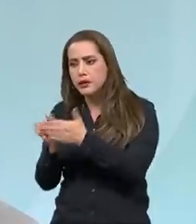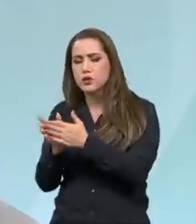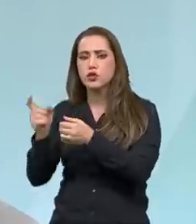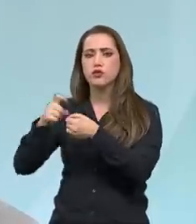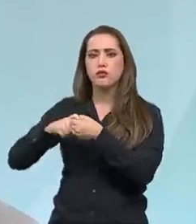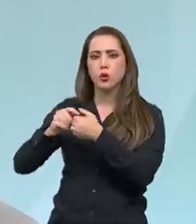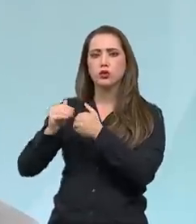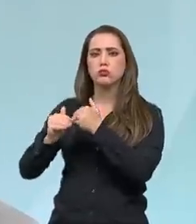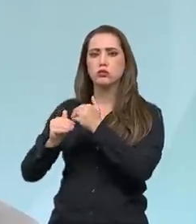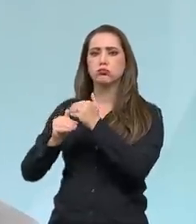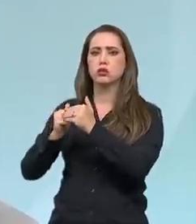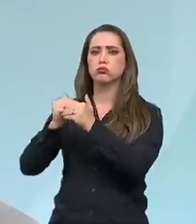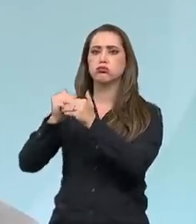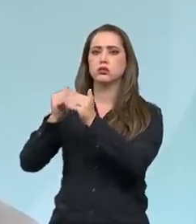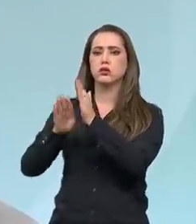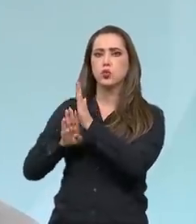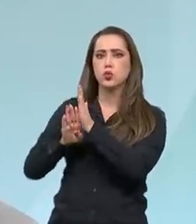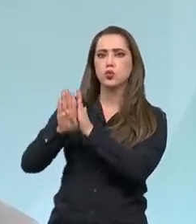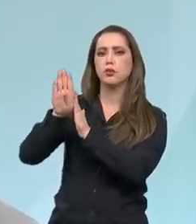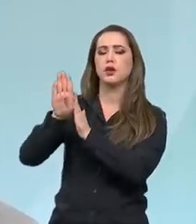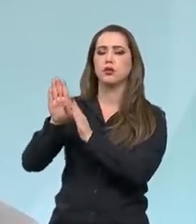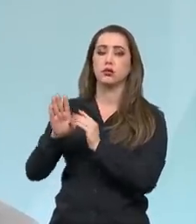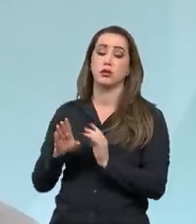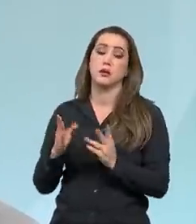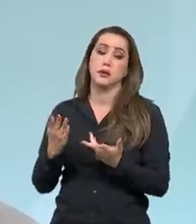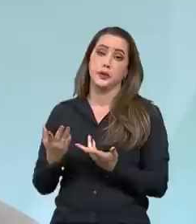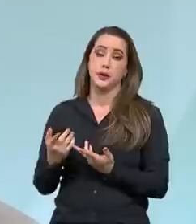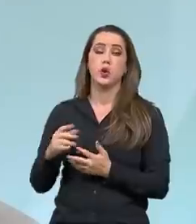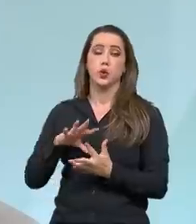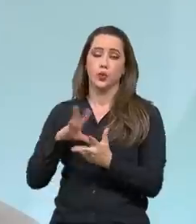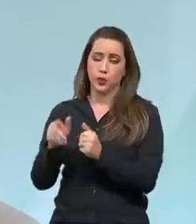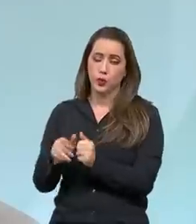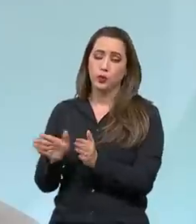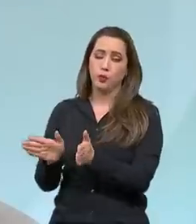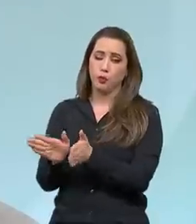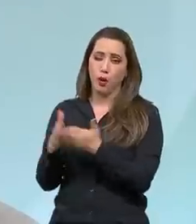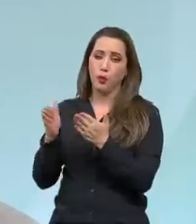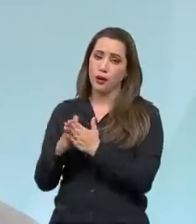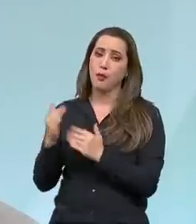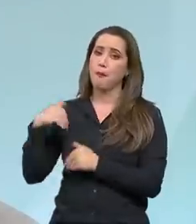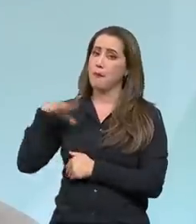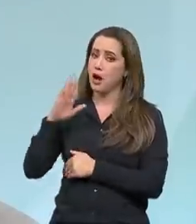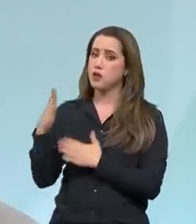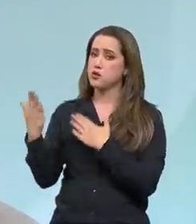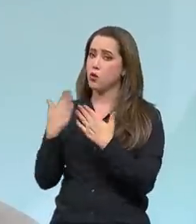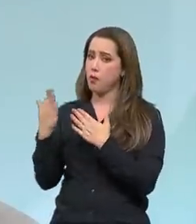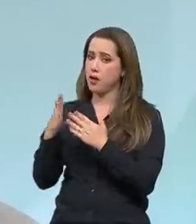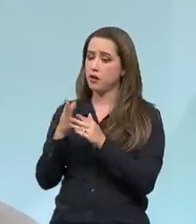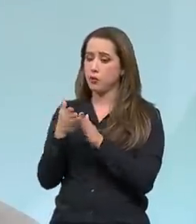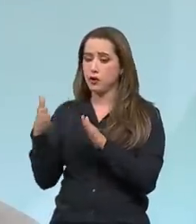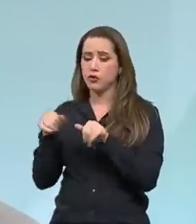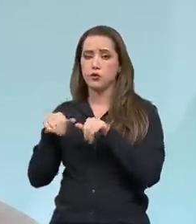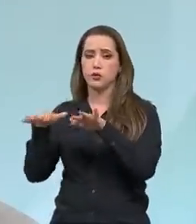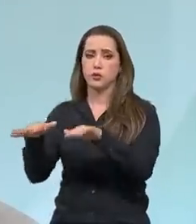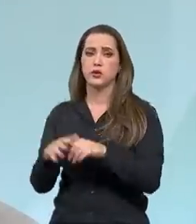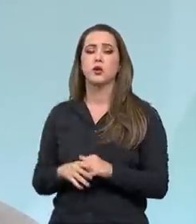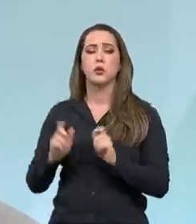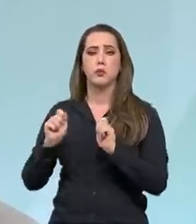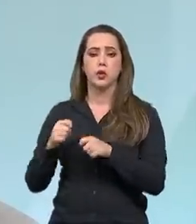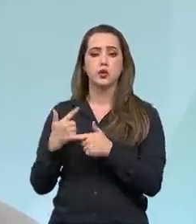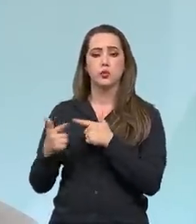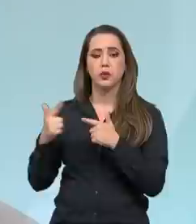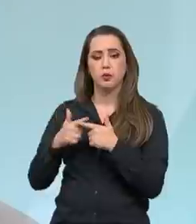empobreceu devido à Covid. E isso pode até comprometer as metas de desenvolvimento social que foram estabelecidas pela